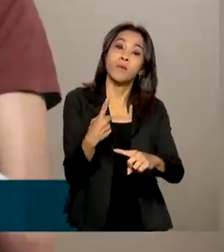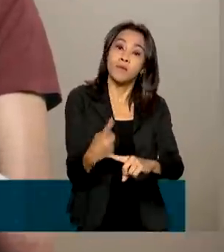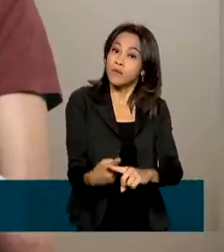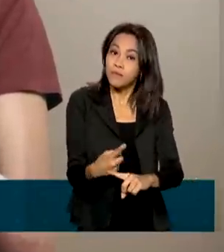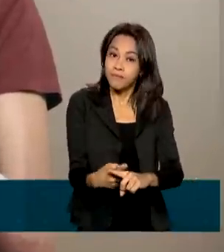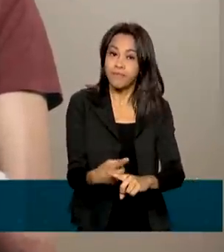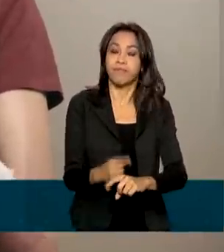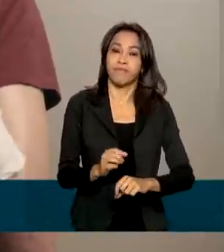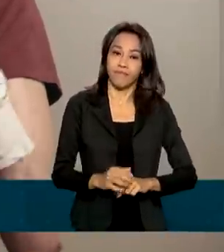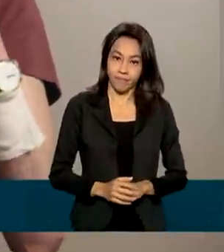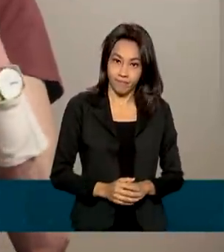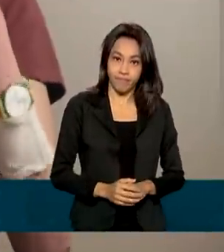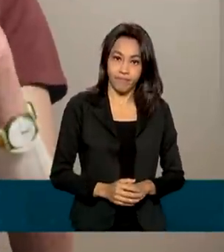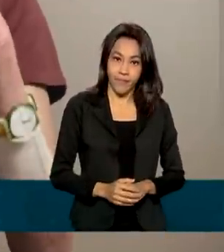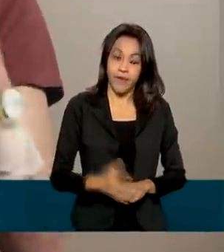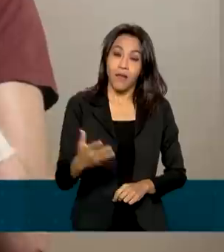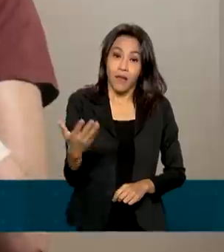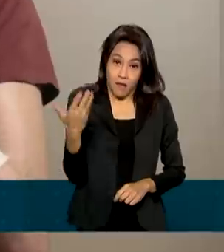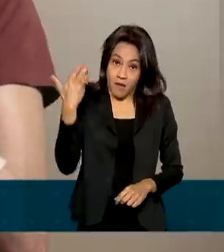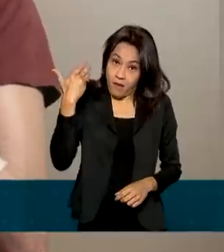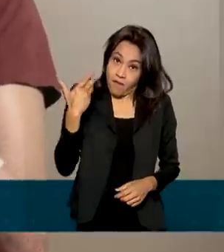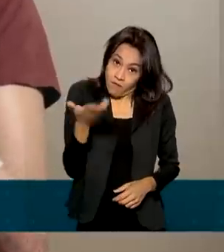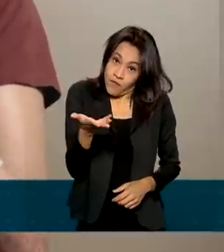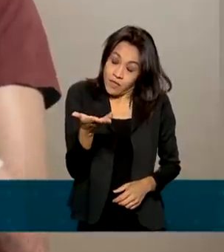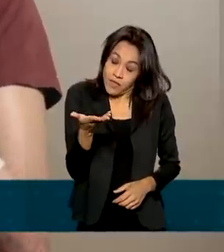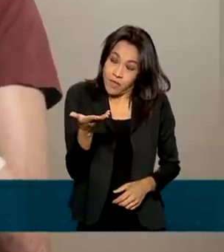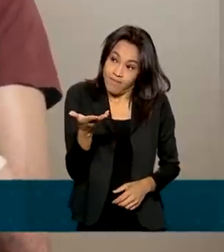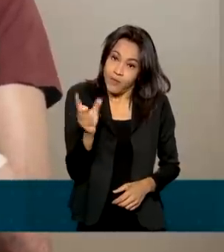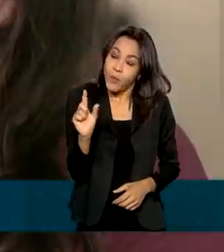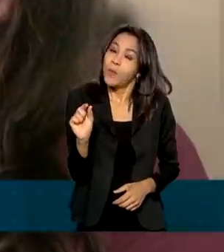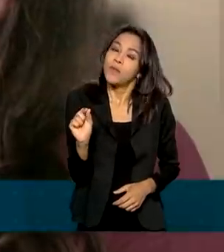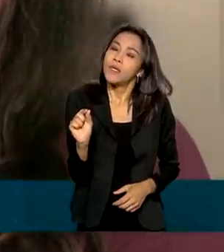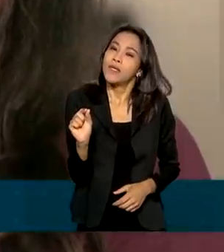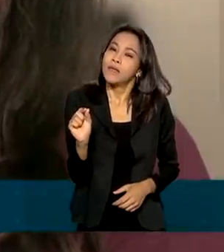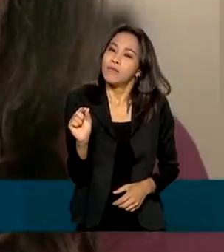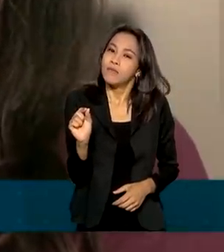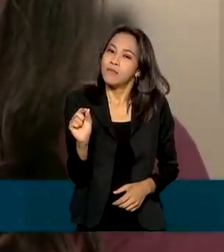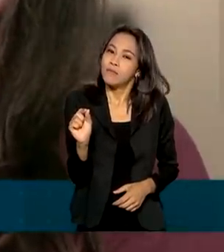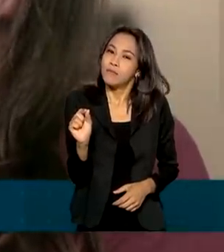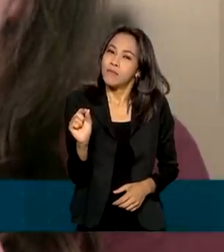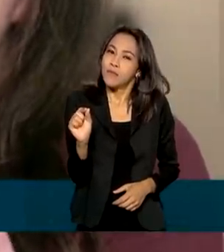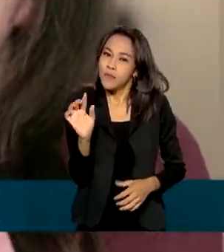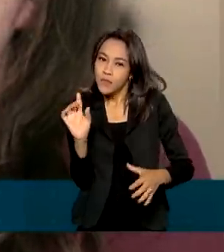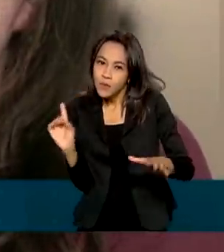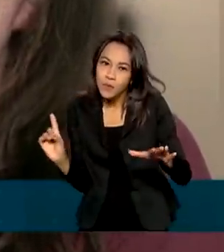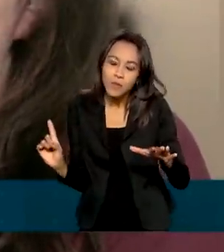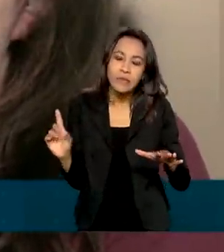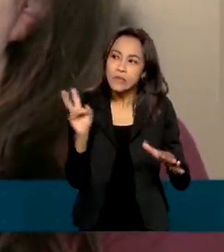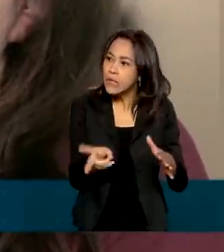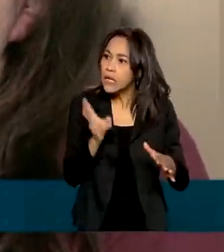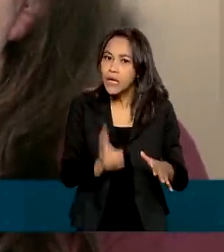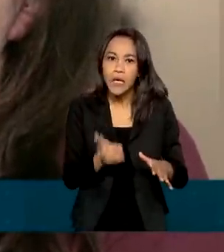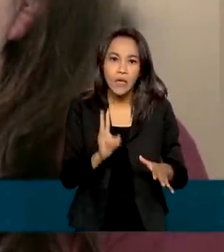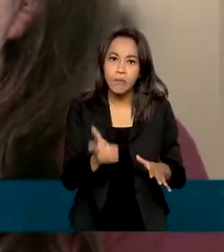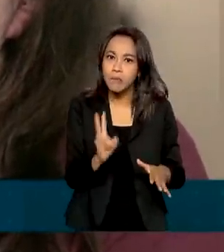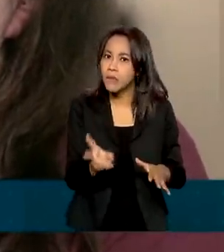porque, de uma certa forma, você está, meio que o tempo todo,